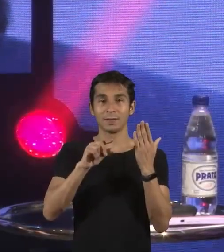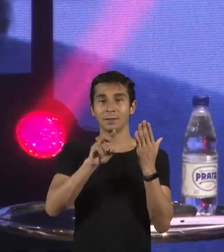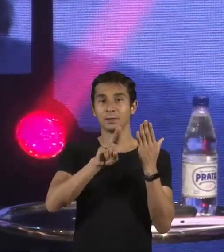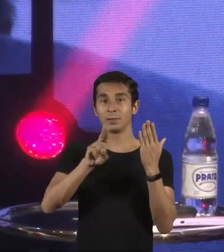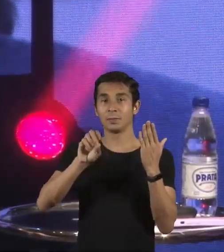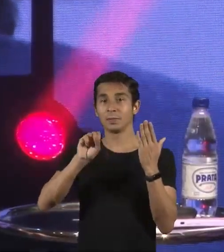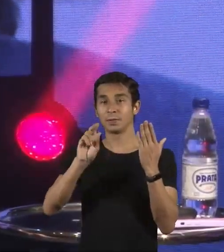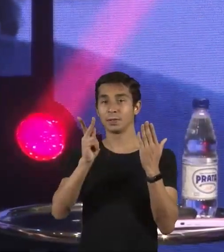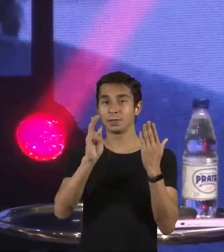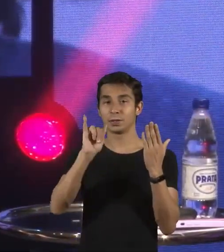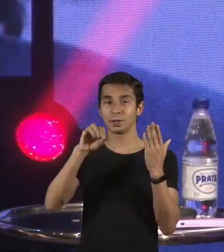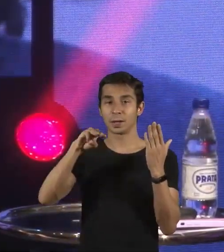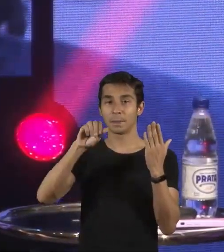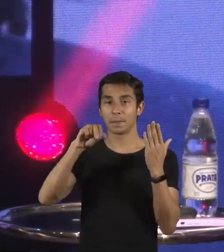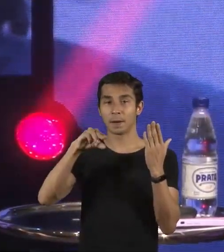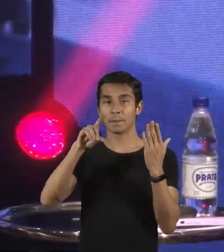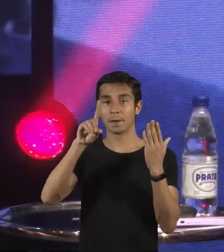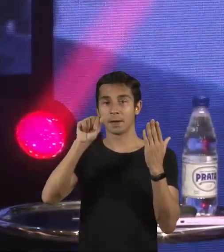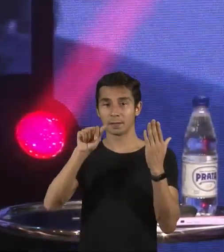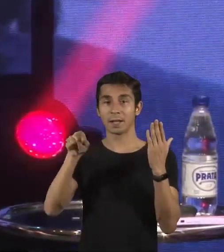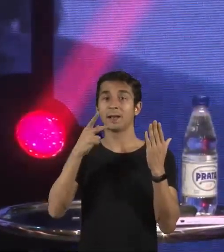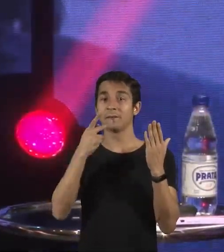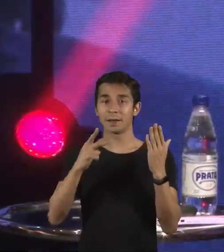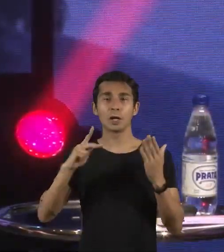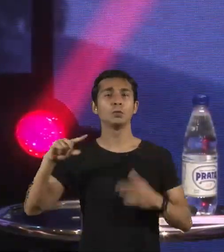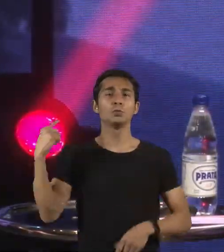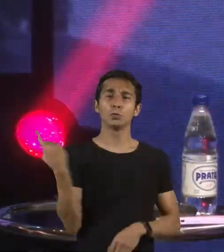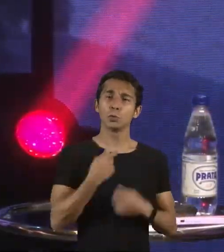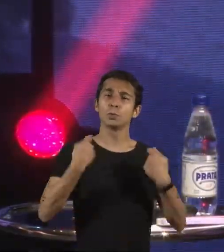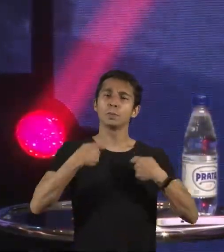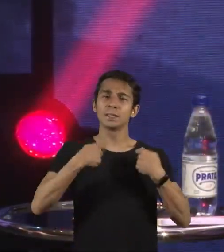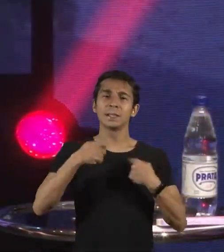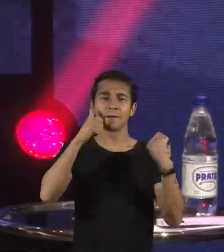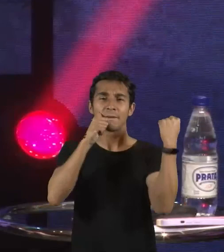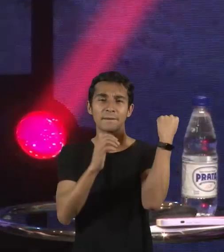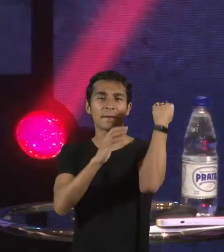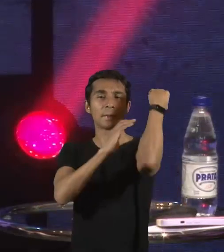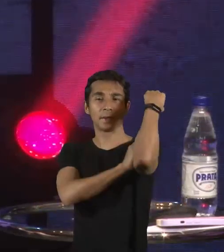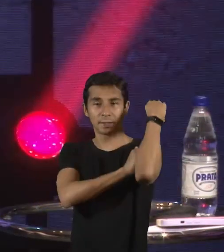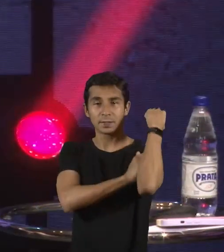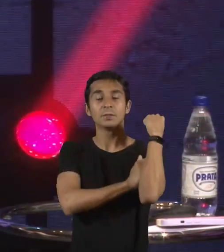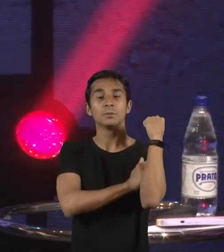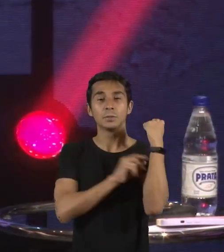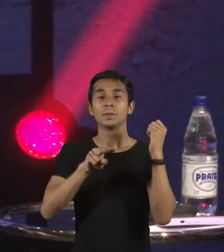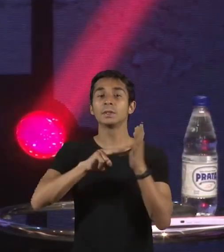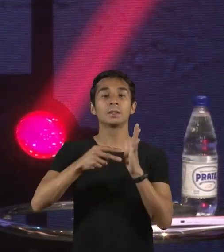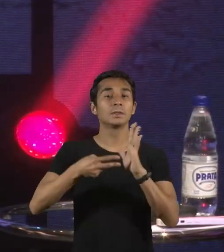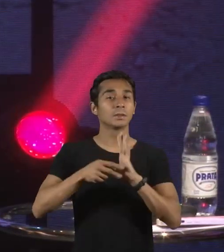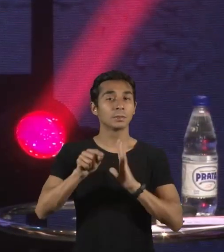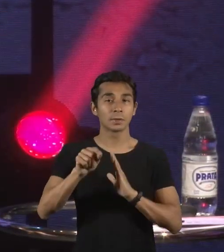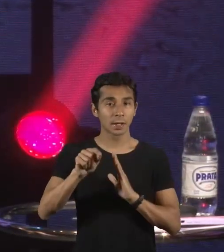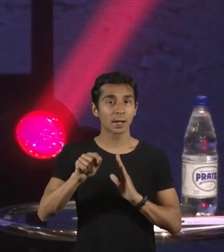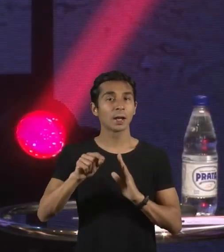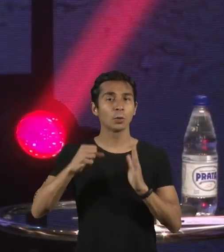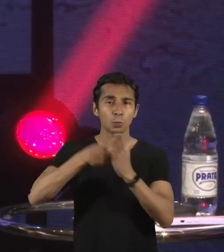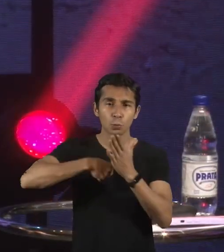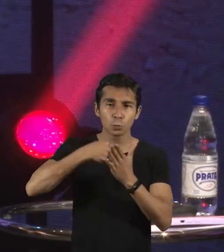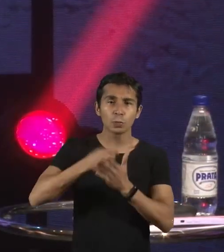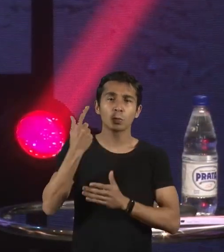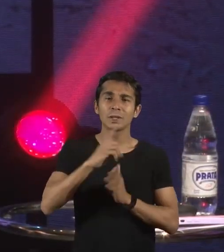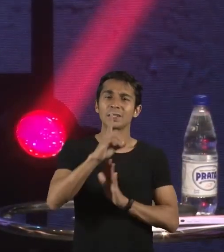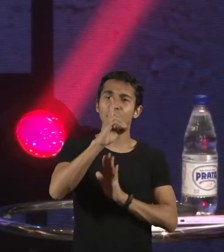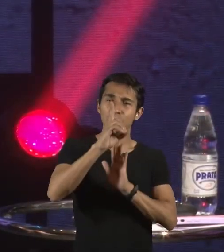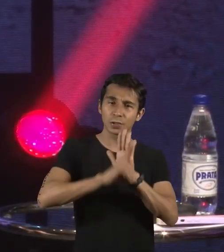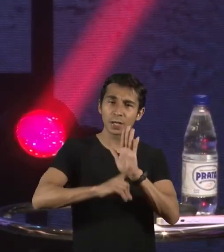Shima Amanda, que ela diz que sejamos todos feministas, porque feminista é quem luta pela igualdade de direitos e oportunidades para